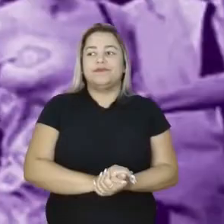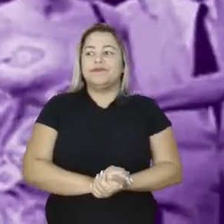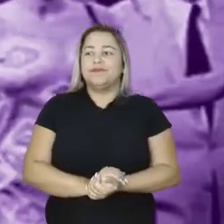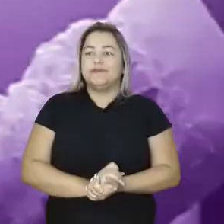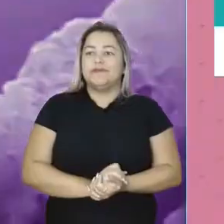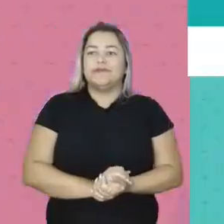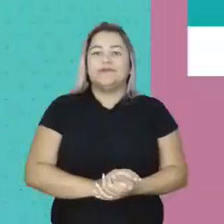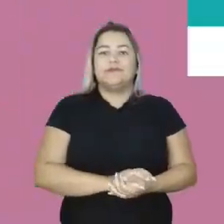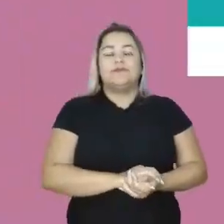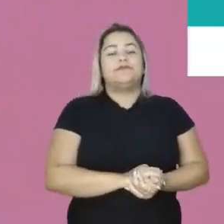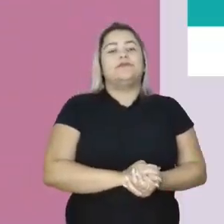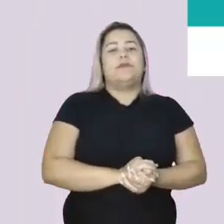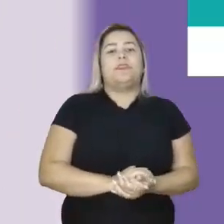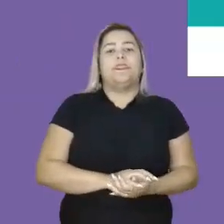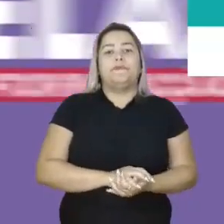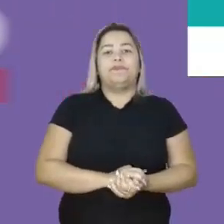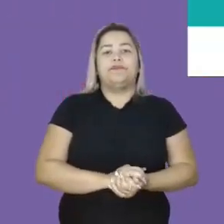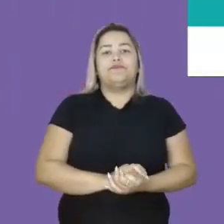poder